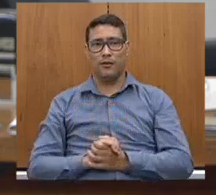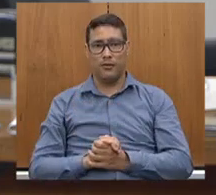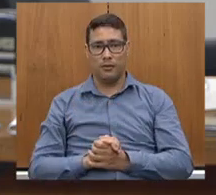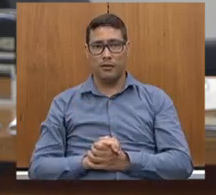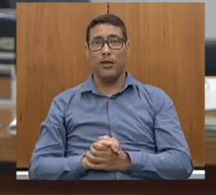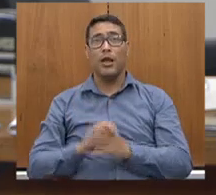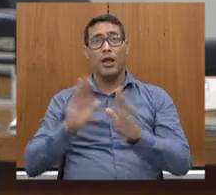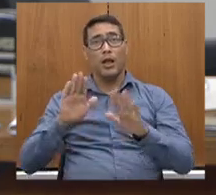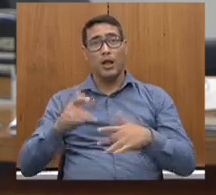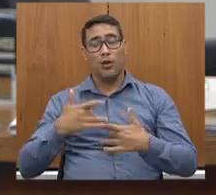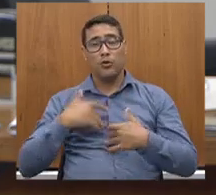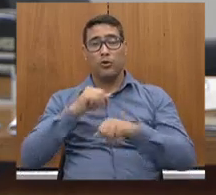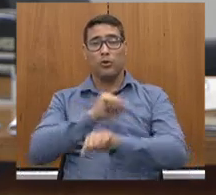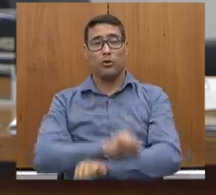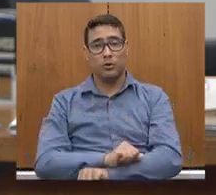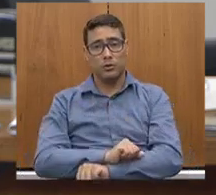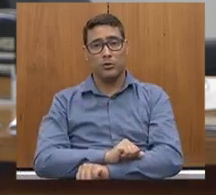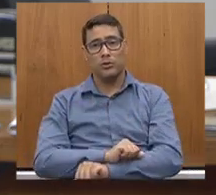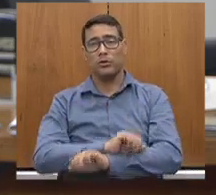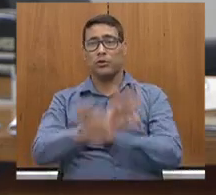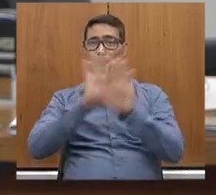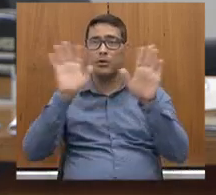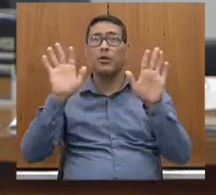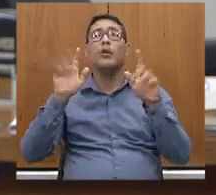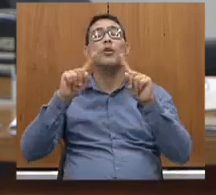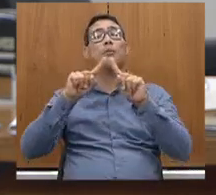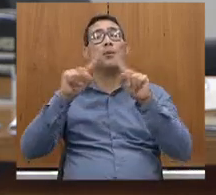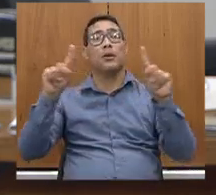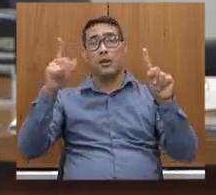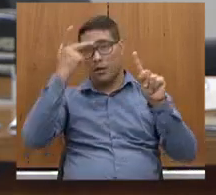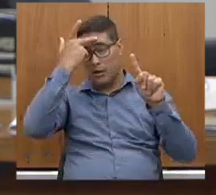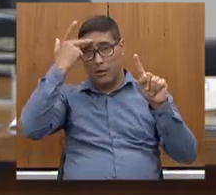despedindo, mas alguém que está entrando,